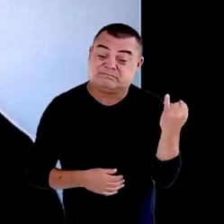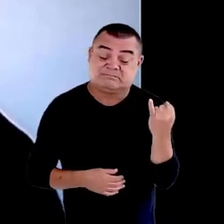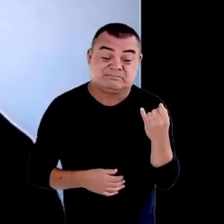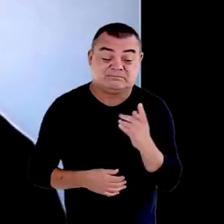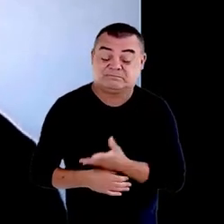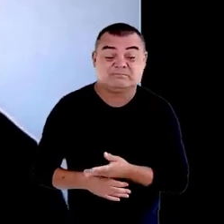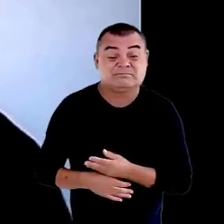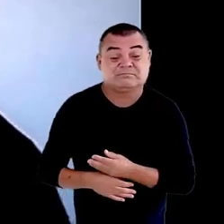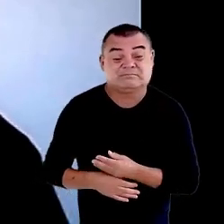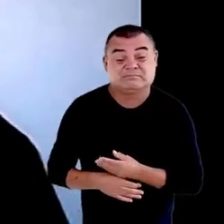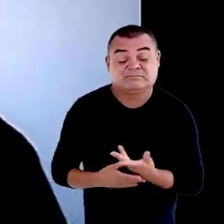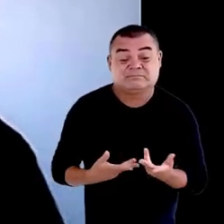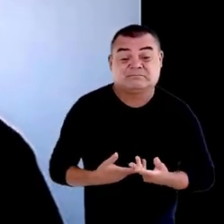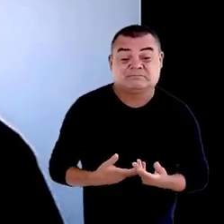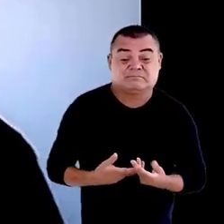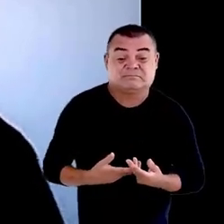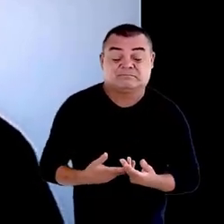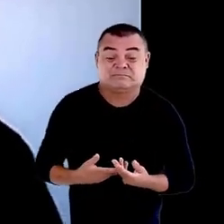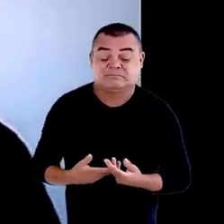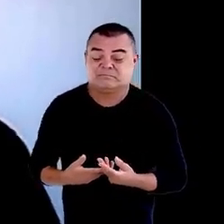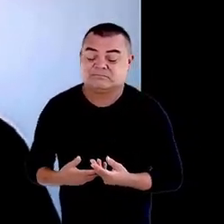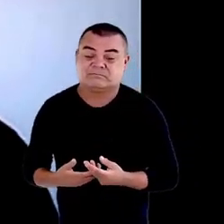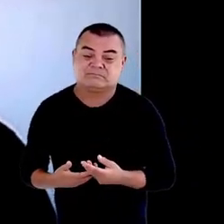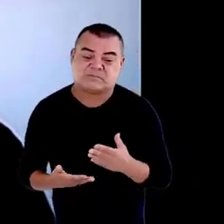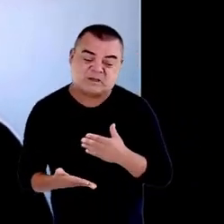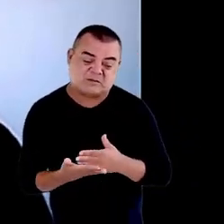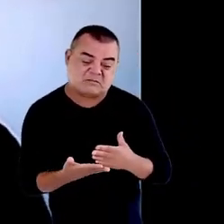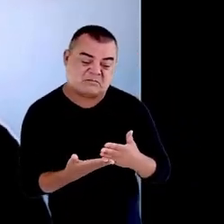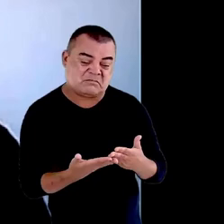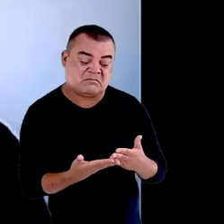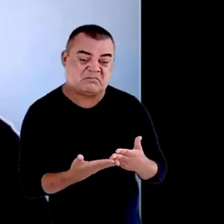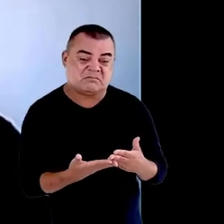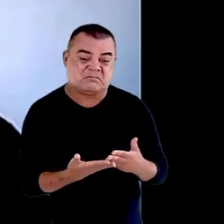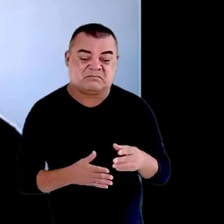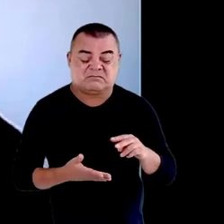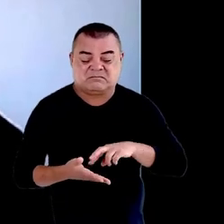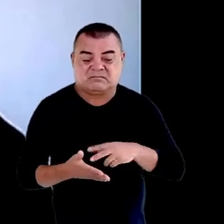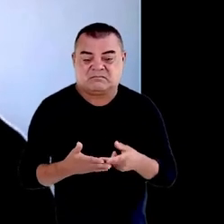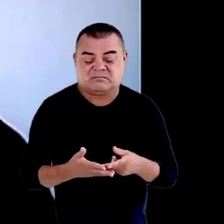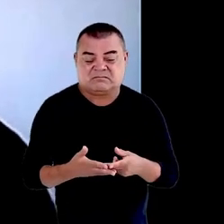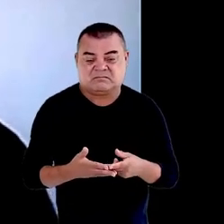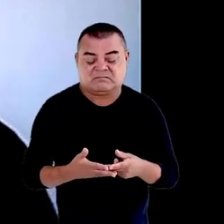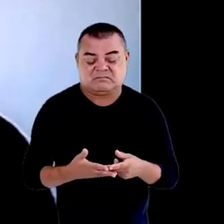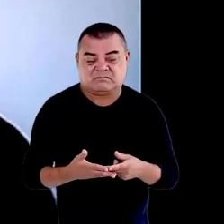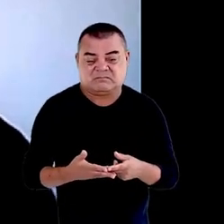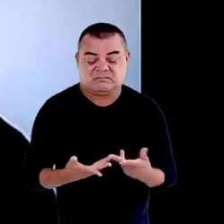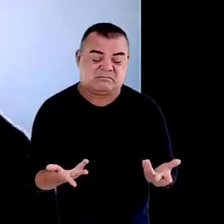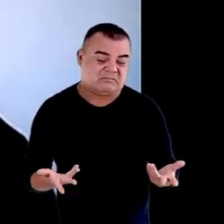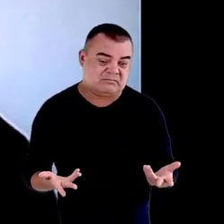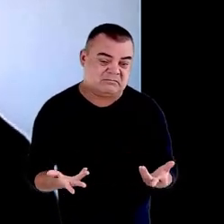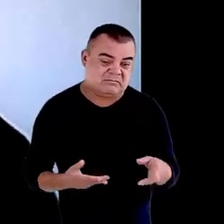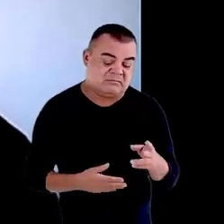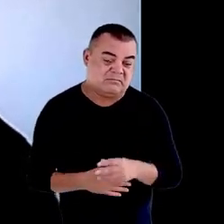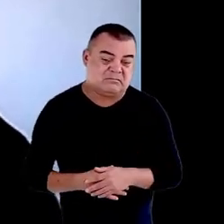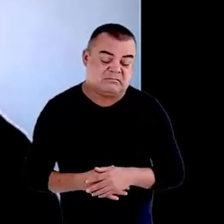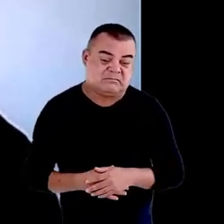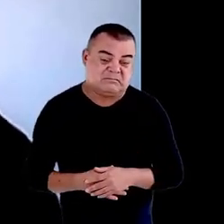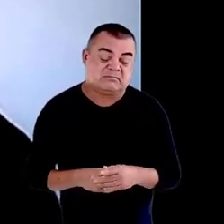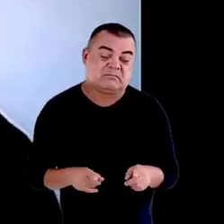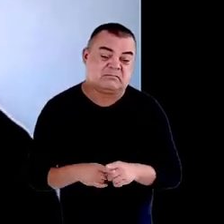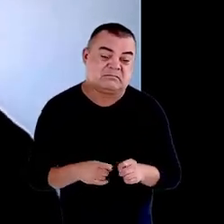significativa da nossa população e alguns governantes. Estamos falando de vidas